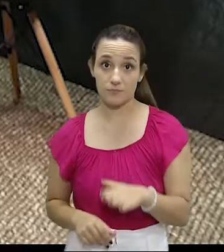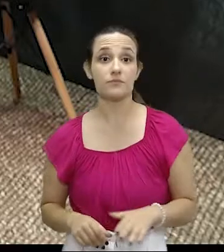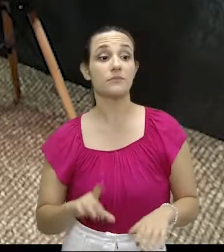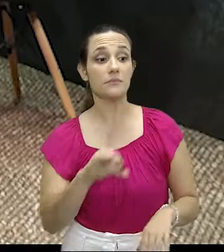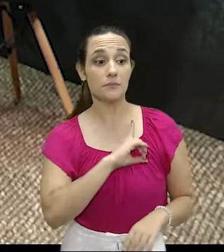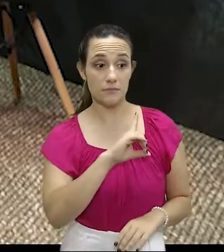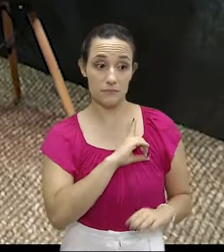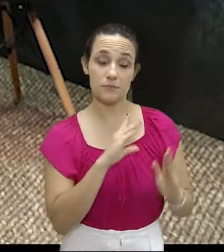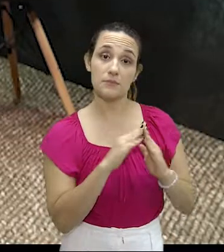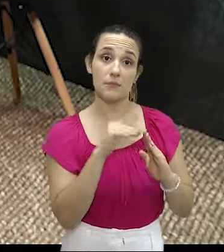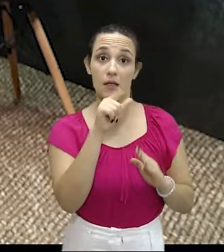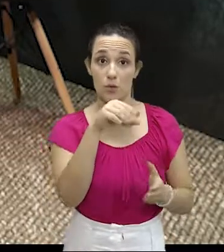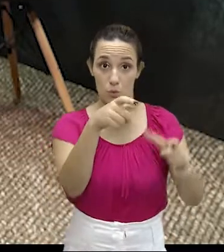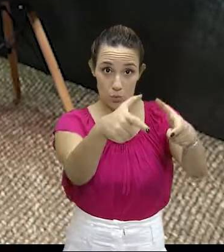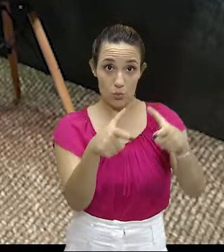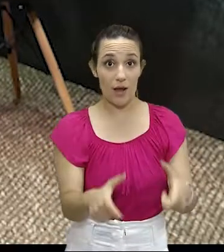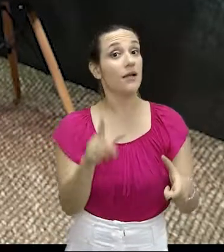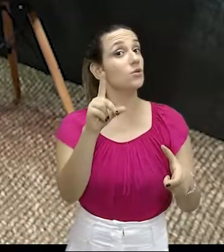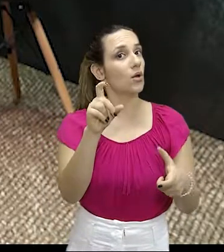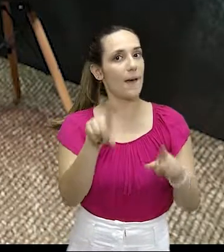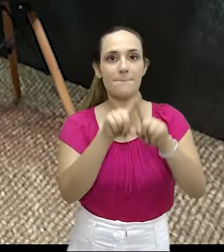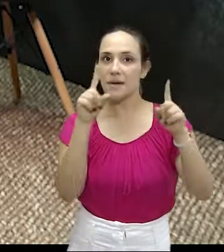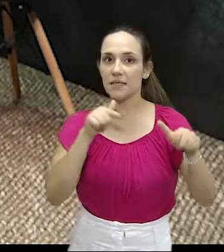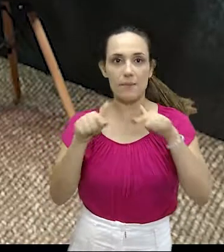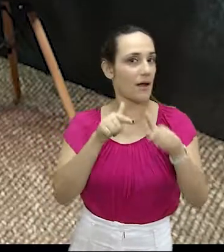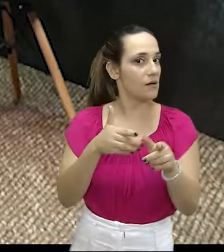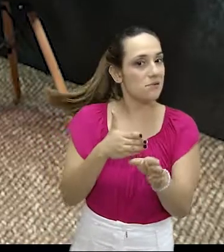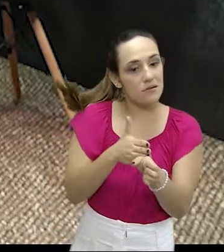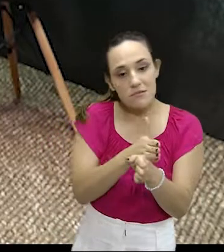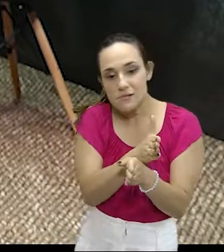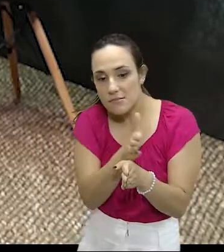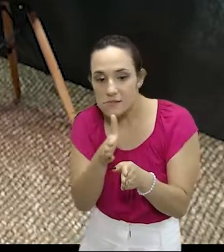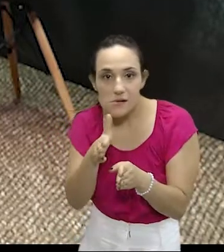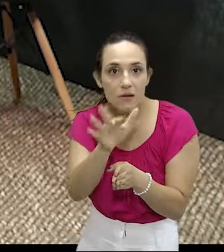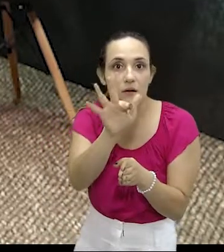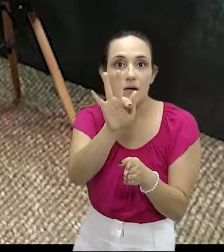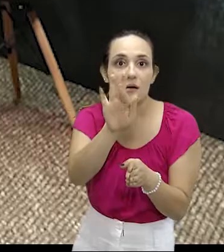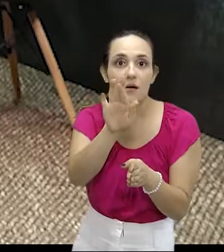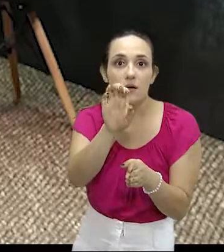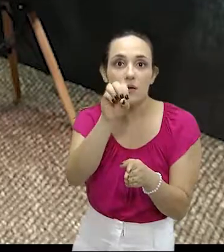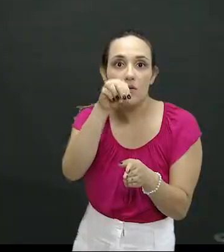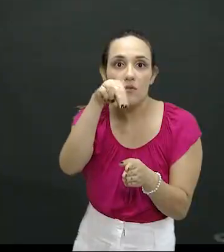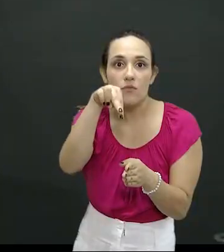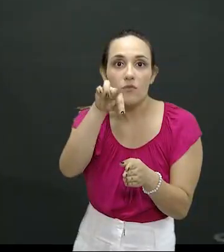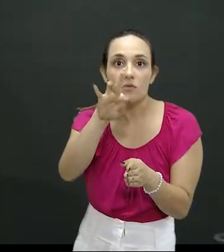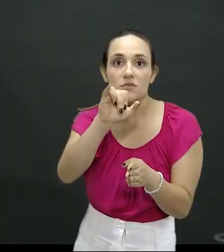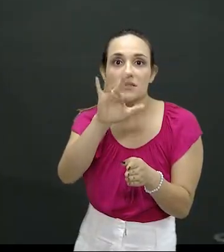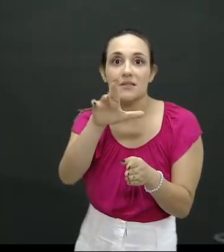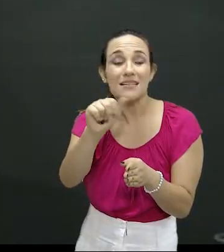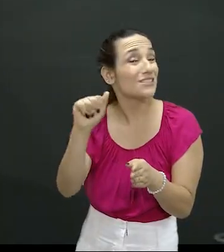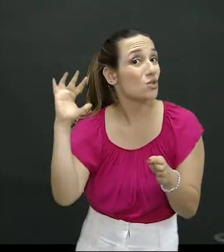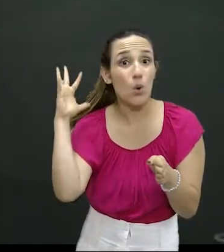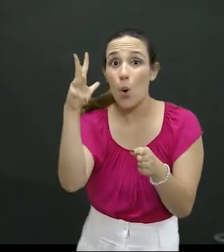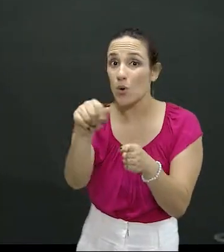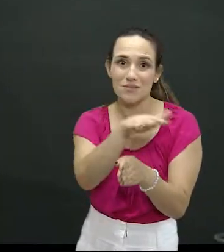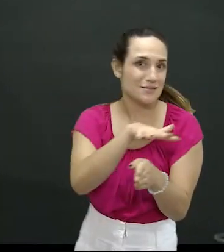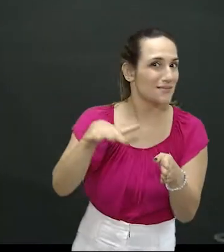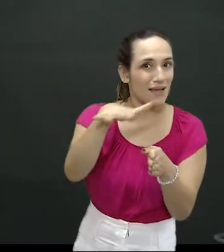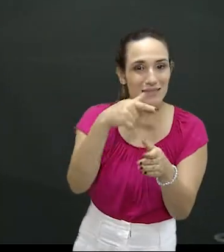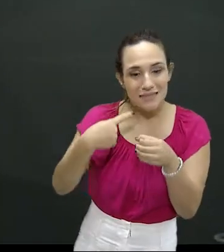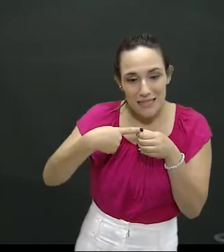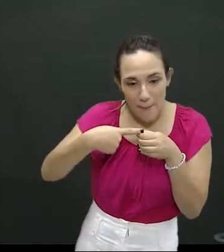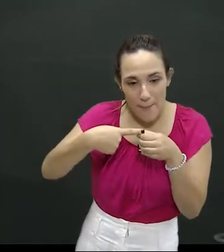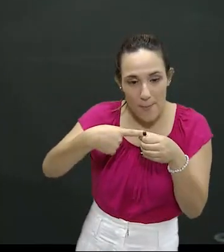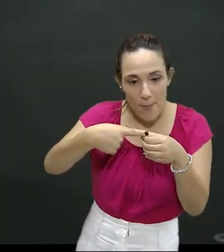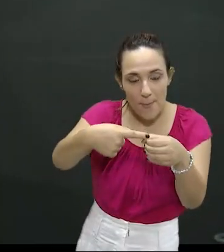mas nós atuamos em toda a fronteira. Inclusive, esse ano, nós fizemos apreensões em praticamente todas as cidades fronteiristas. Fizemos